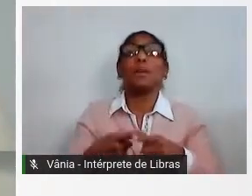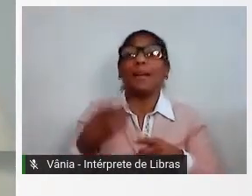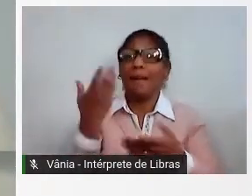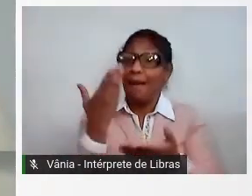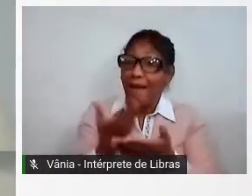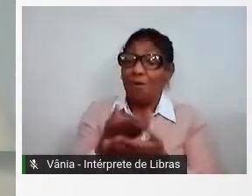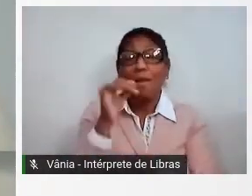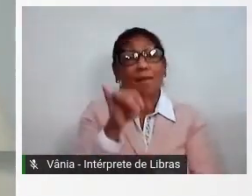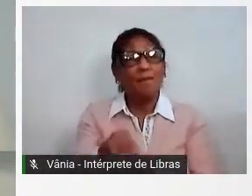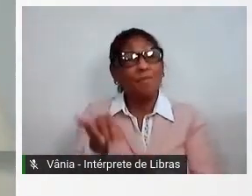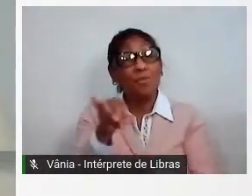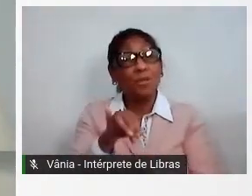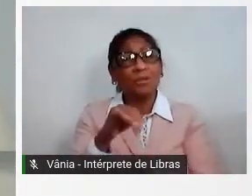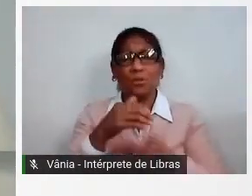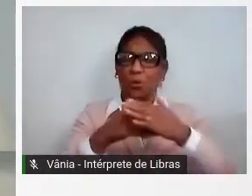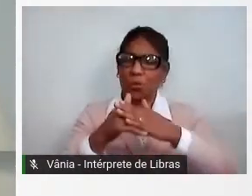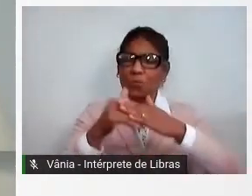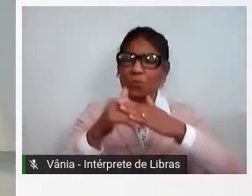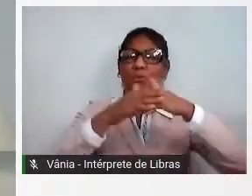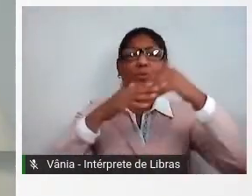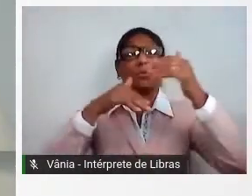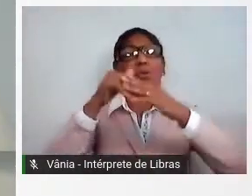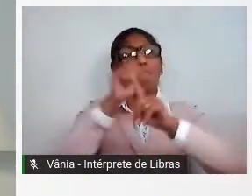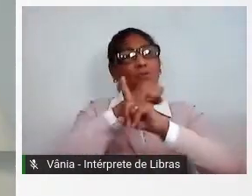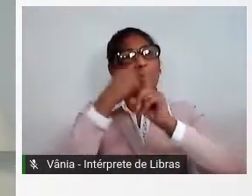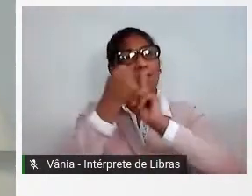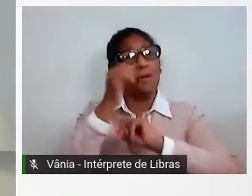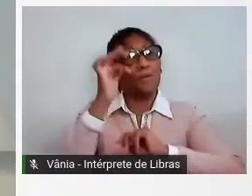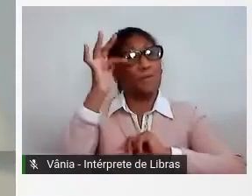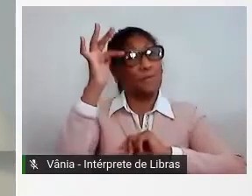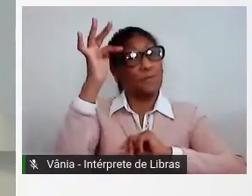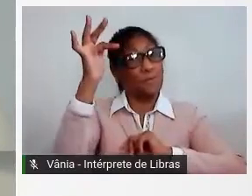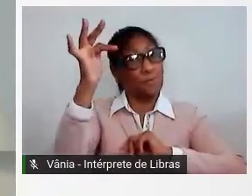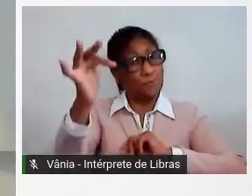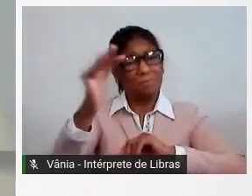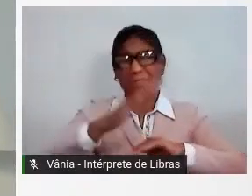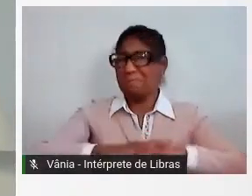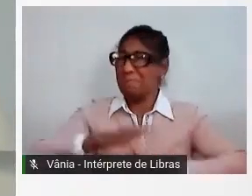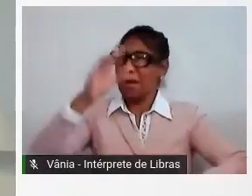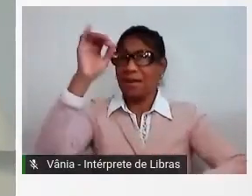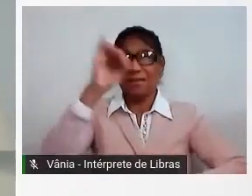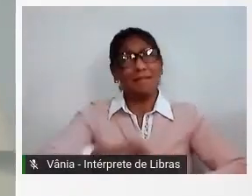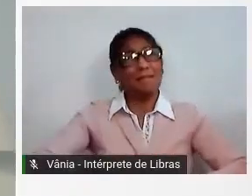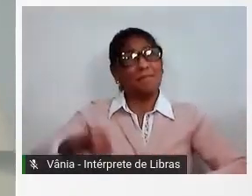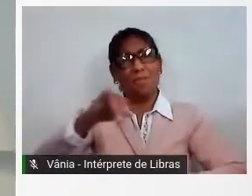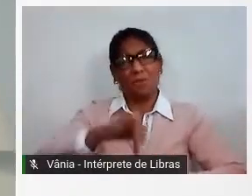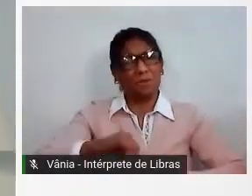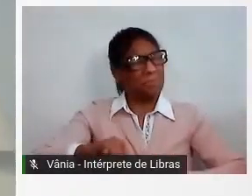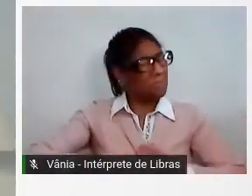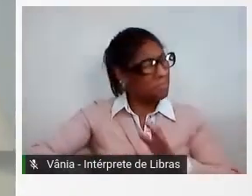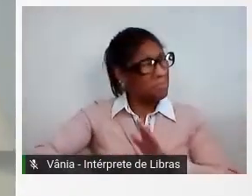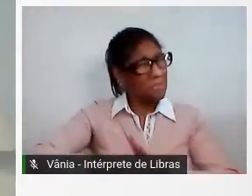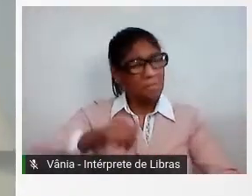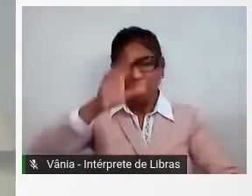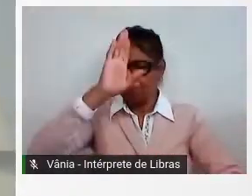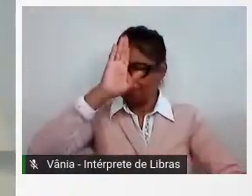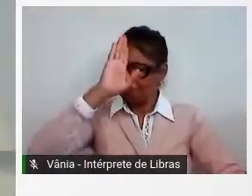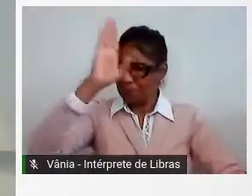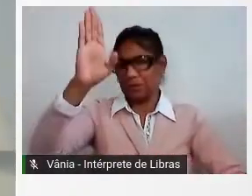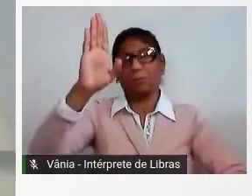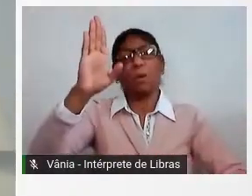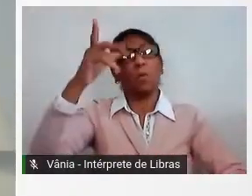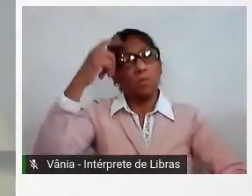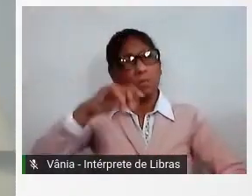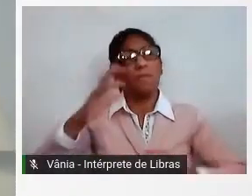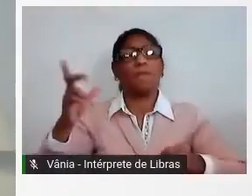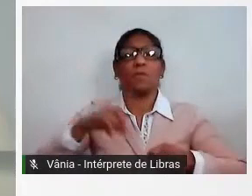importantes para que a gente constrói na nossa sociedade e para o futuro. Muito mais importante do que qualquer outra atividade, nós